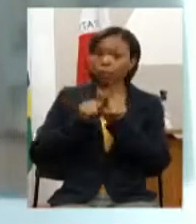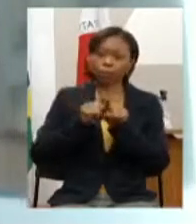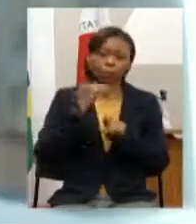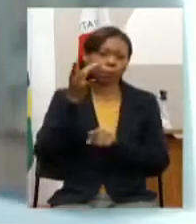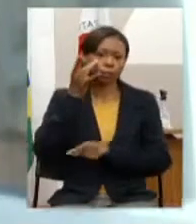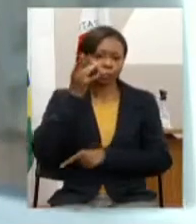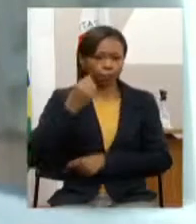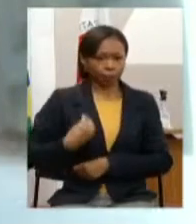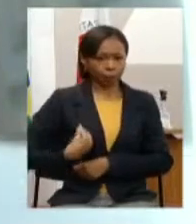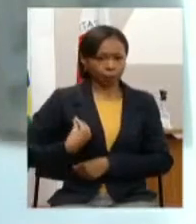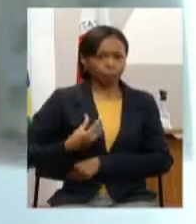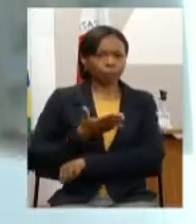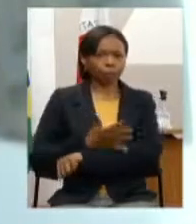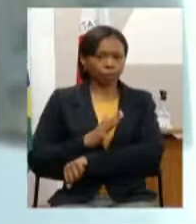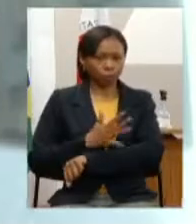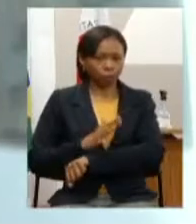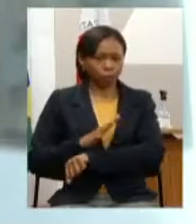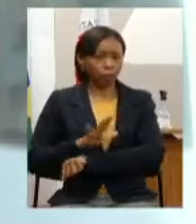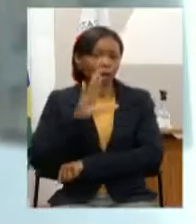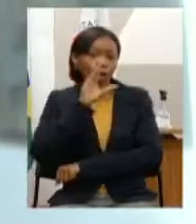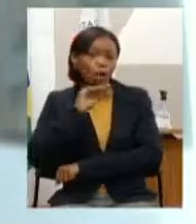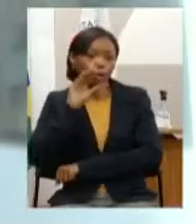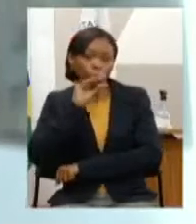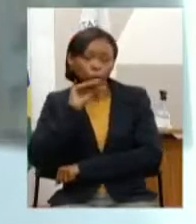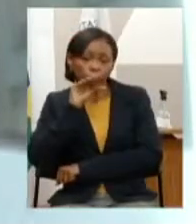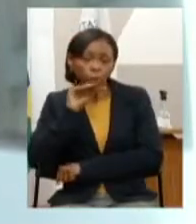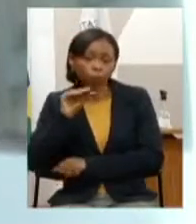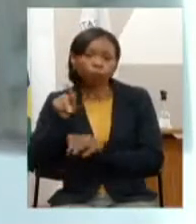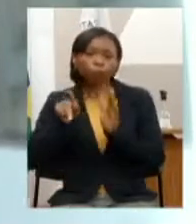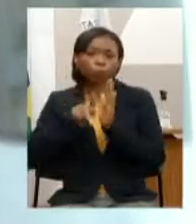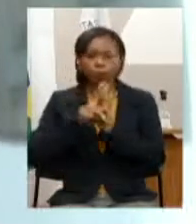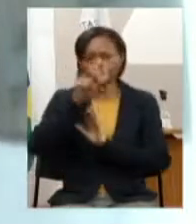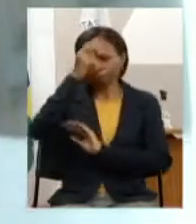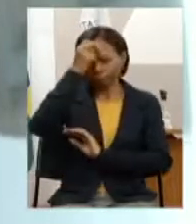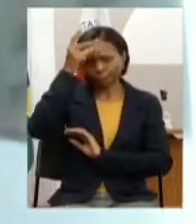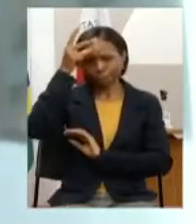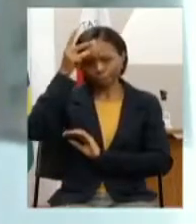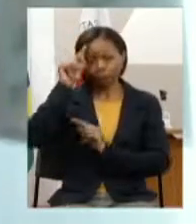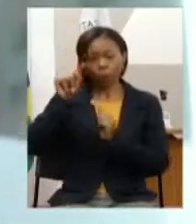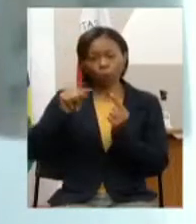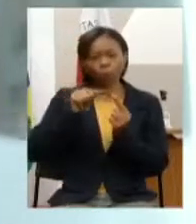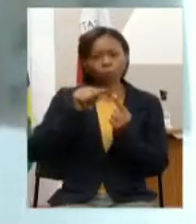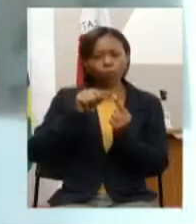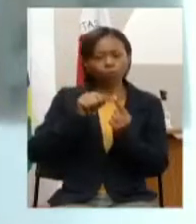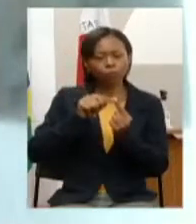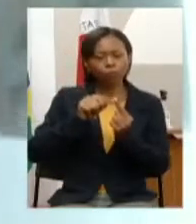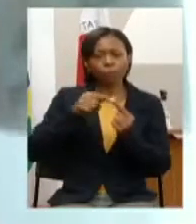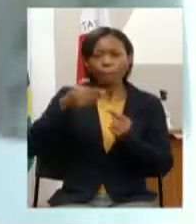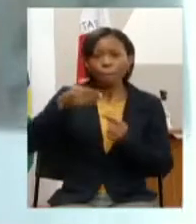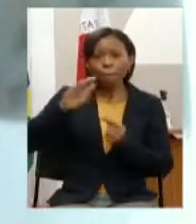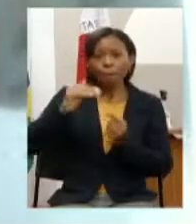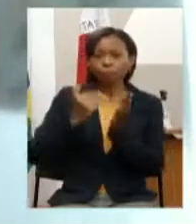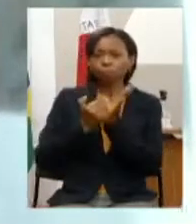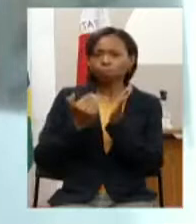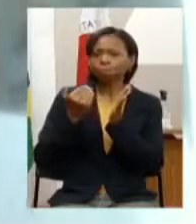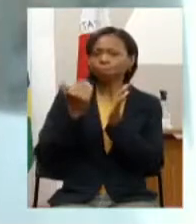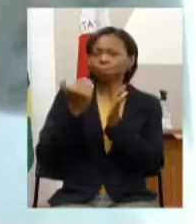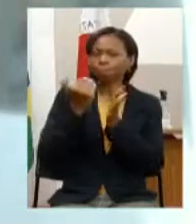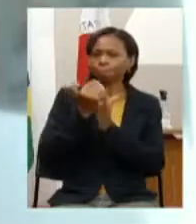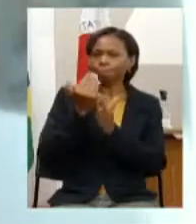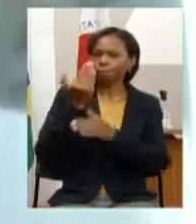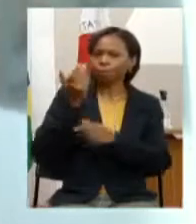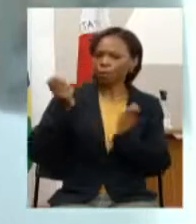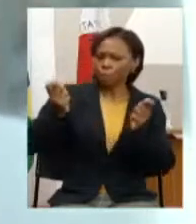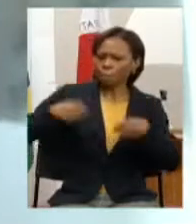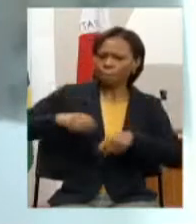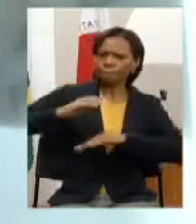voltados aos servidores municipais com o objetivo de aumentar a capacidade institucional dos